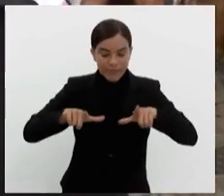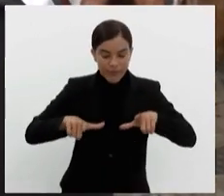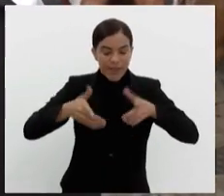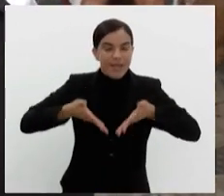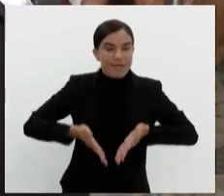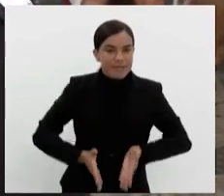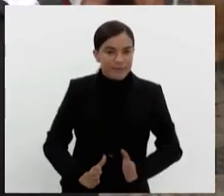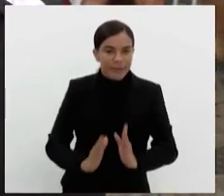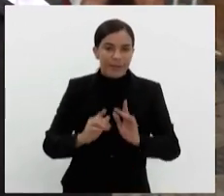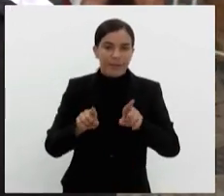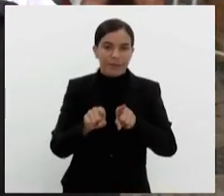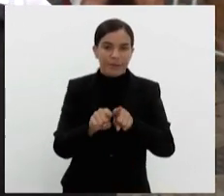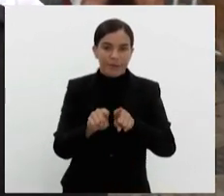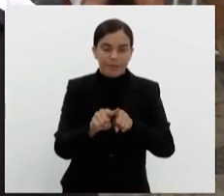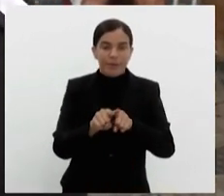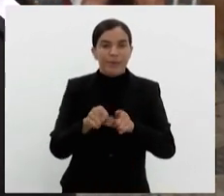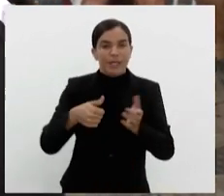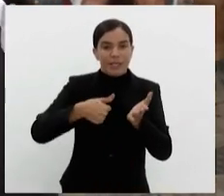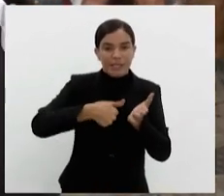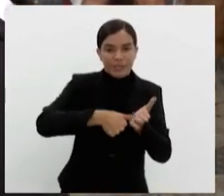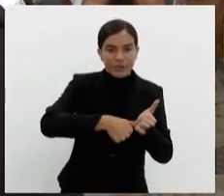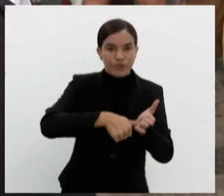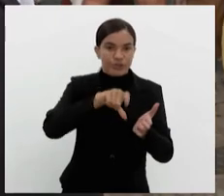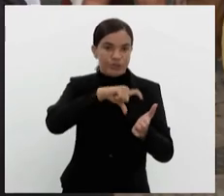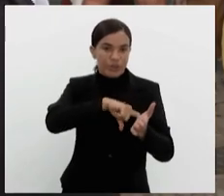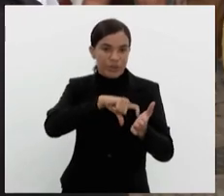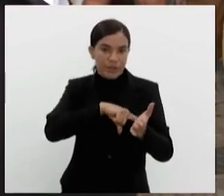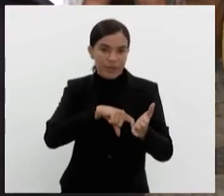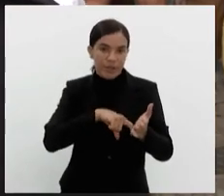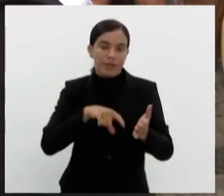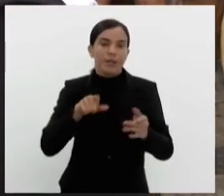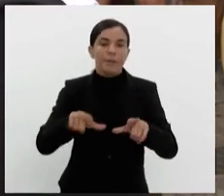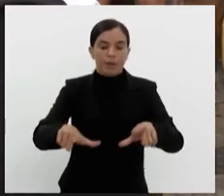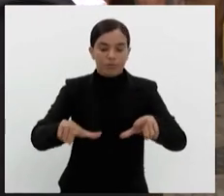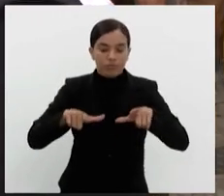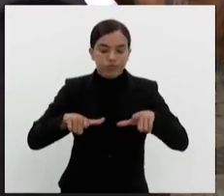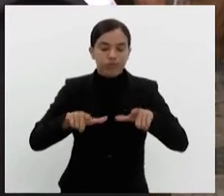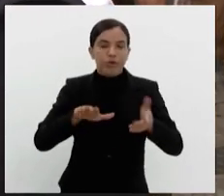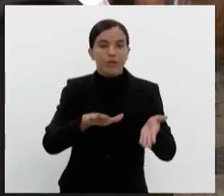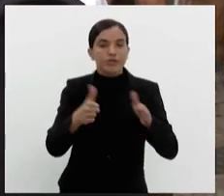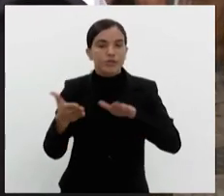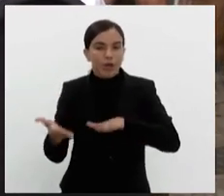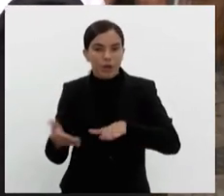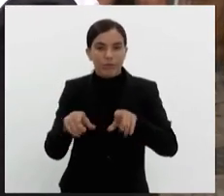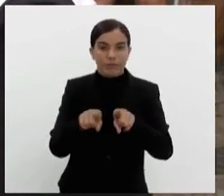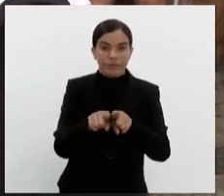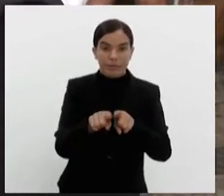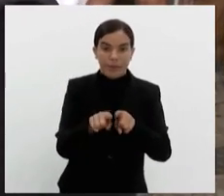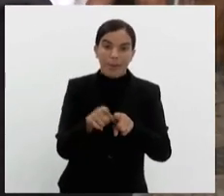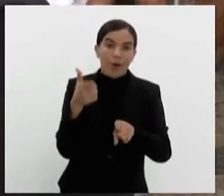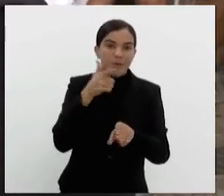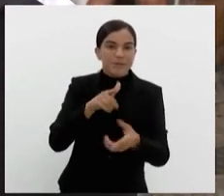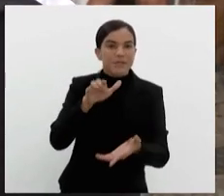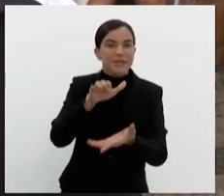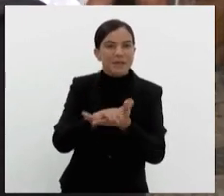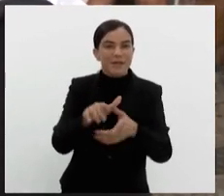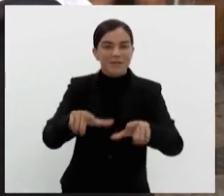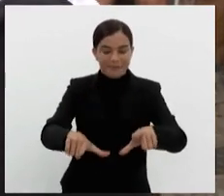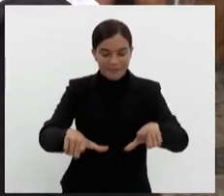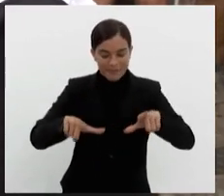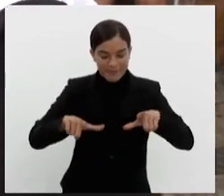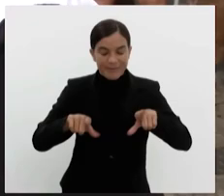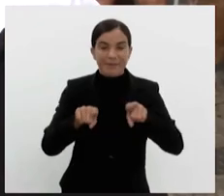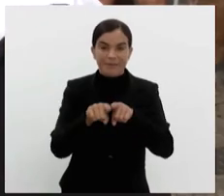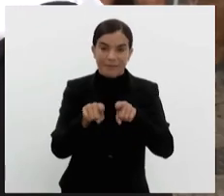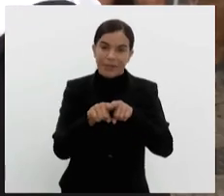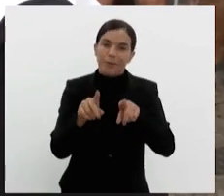segundo a via de carteira de identidade, declaração de óbito e até para se casar. Então, é